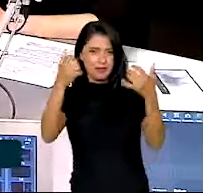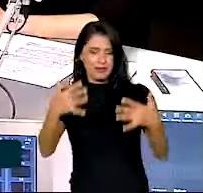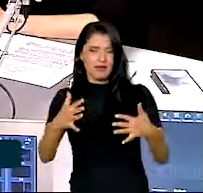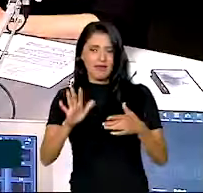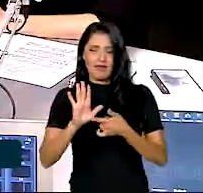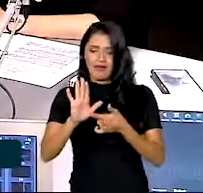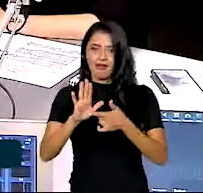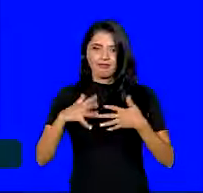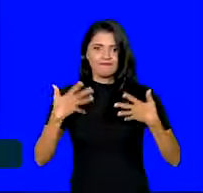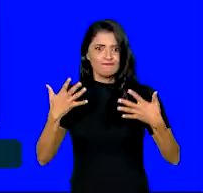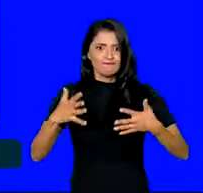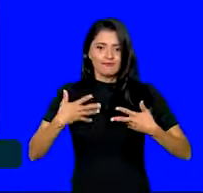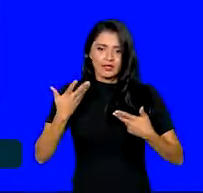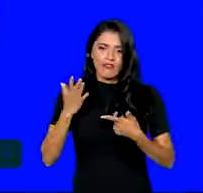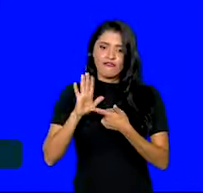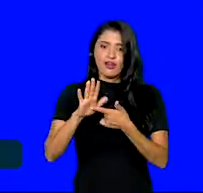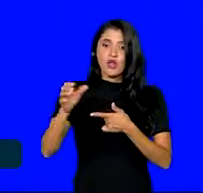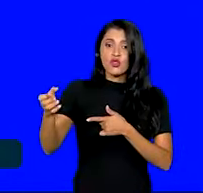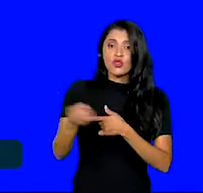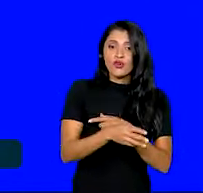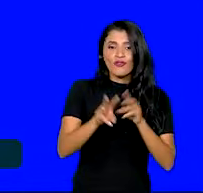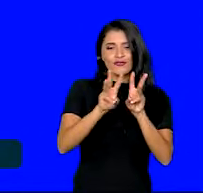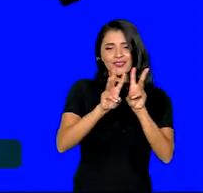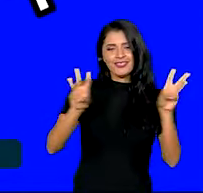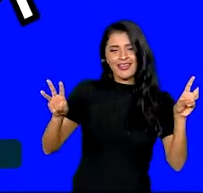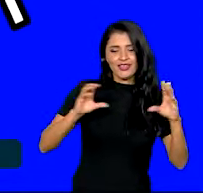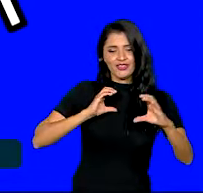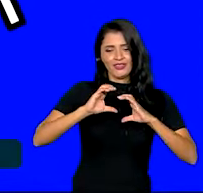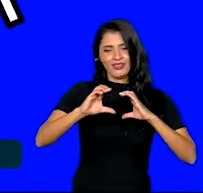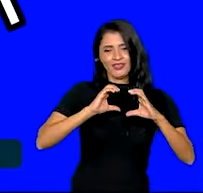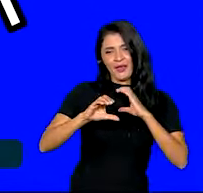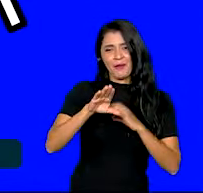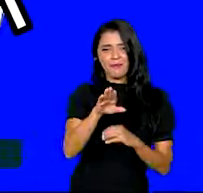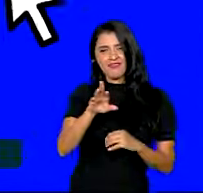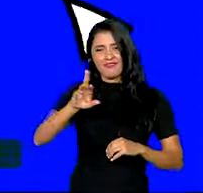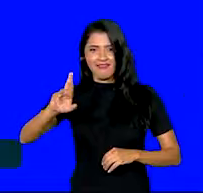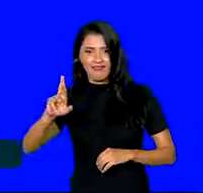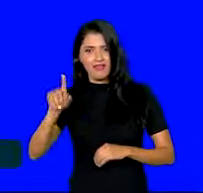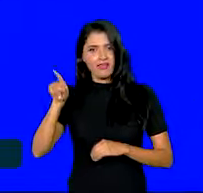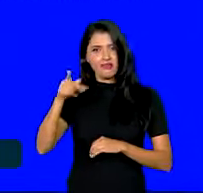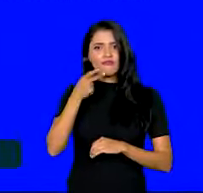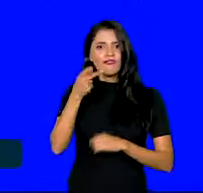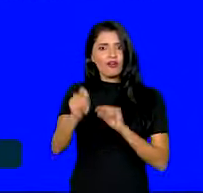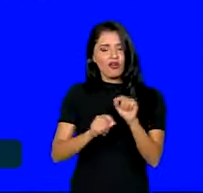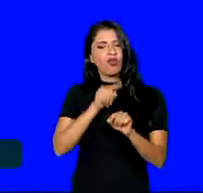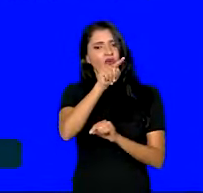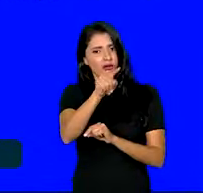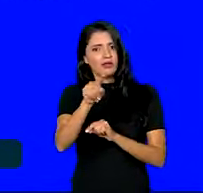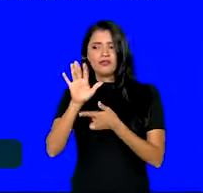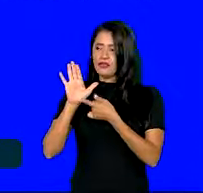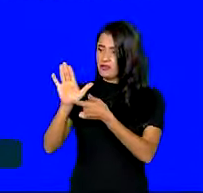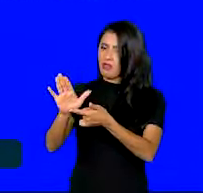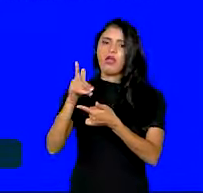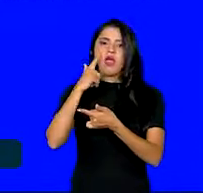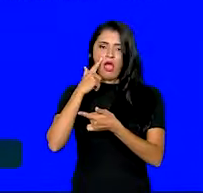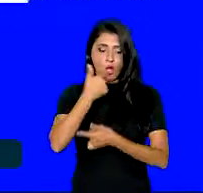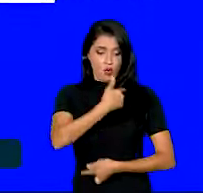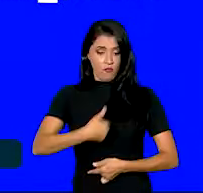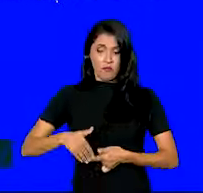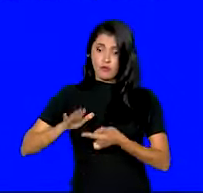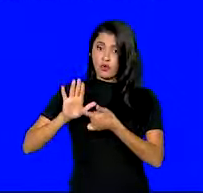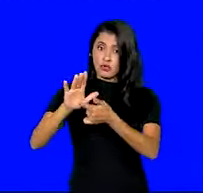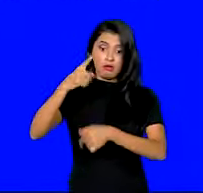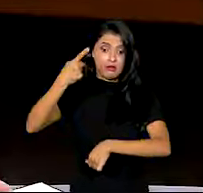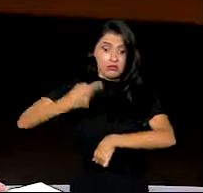entusiasmo ao comentar sobre o novo site Comunica.br. Segundo ele, é uma prestação de contas do governo em